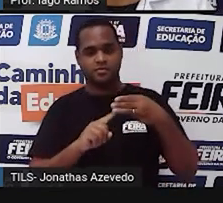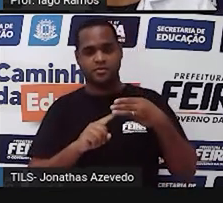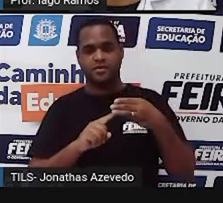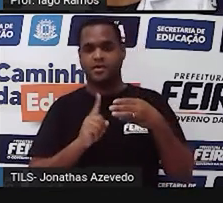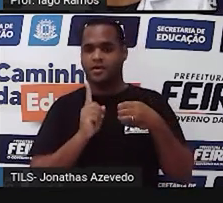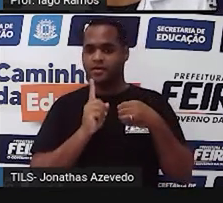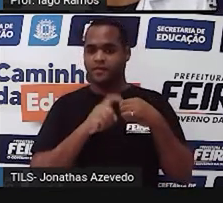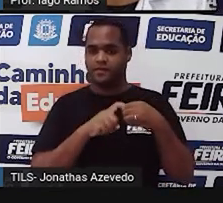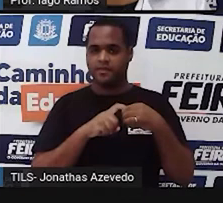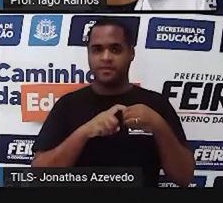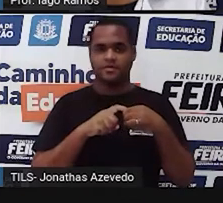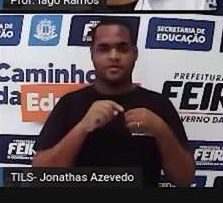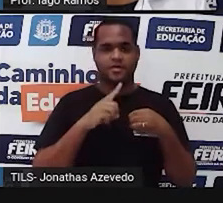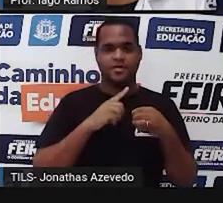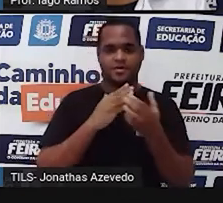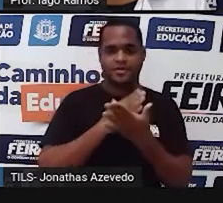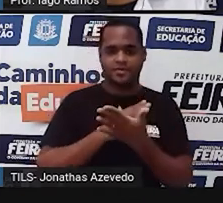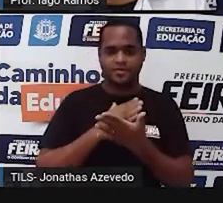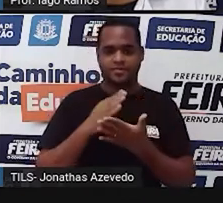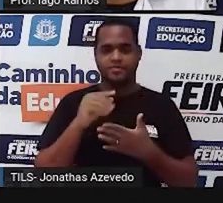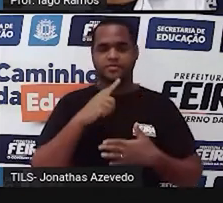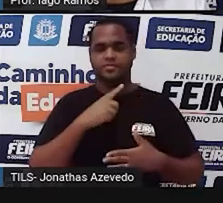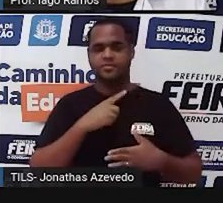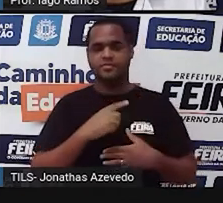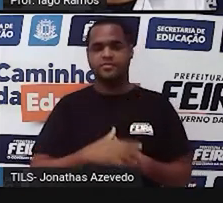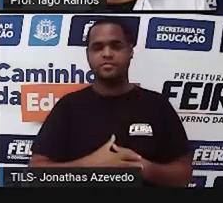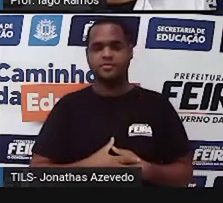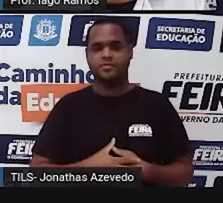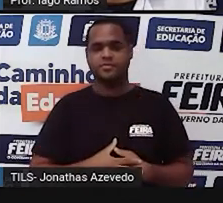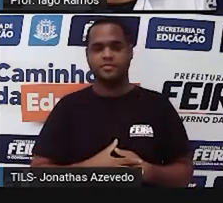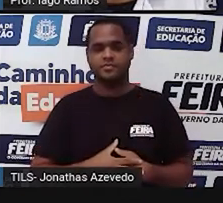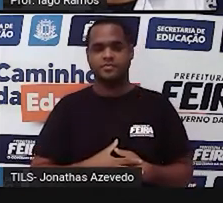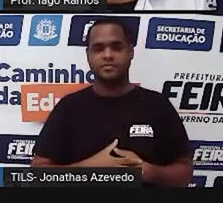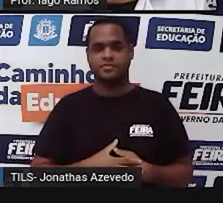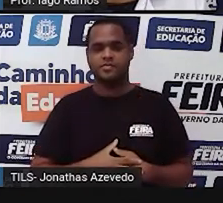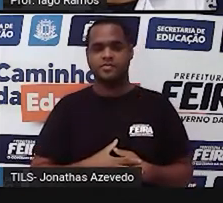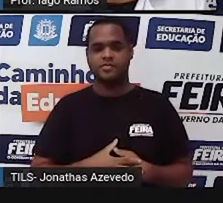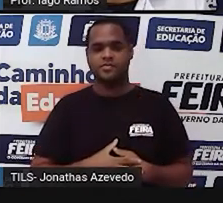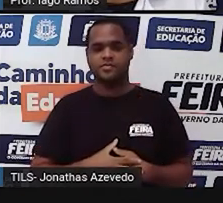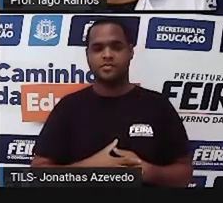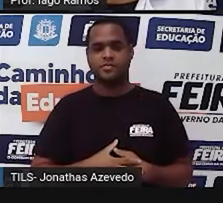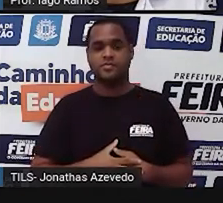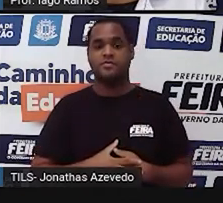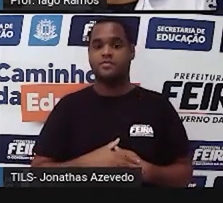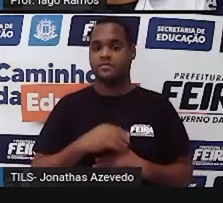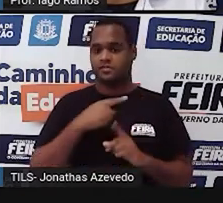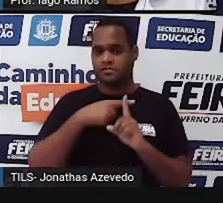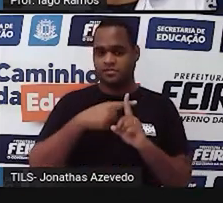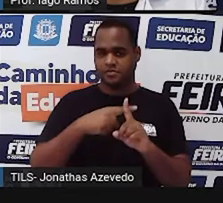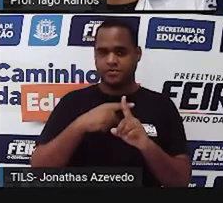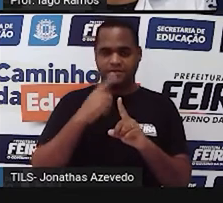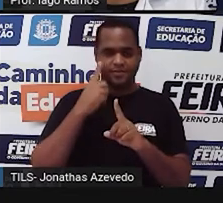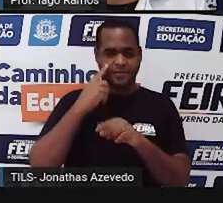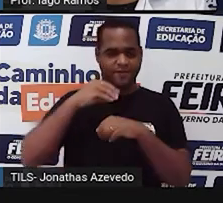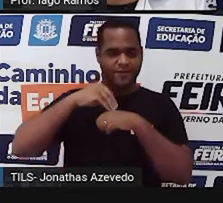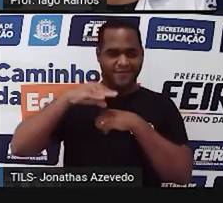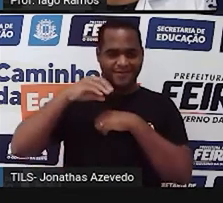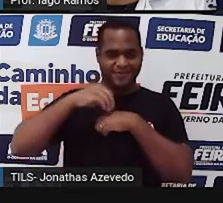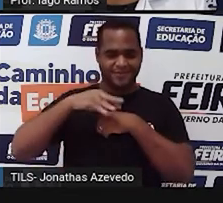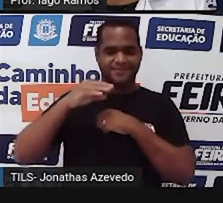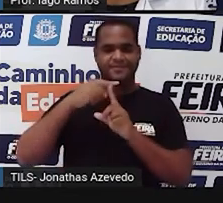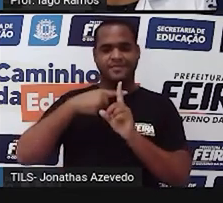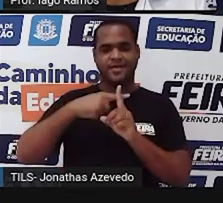eu volto para o índice. Então, aqui, ó. Está falando para clicar no mais info. Então, eu vou clicar no mais info.